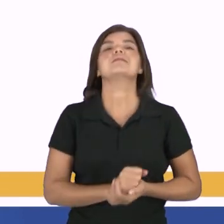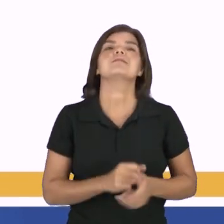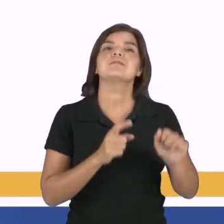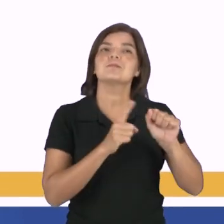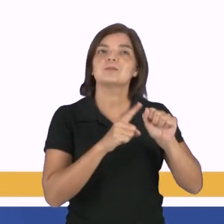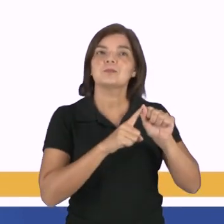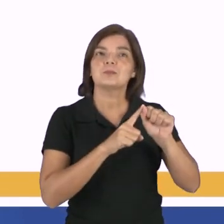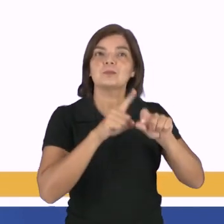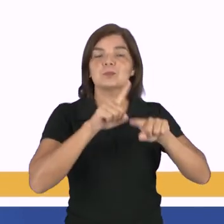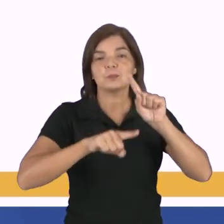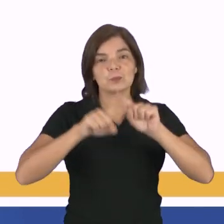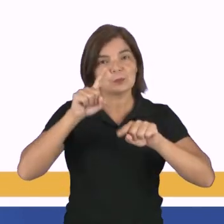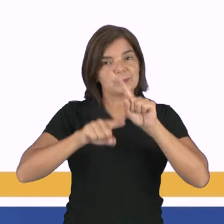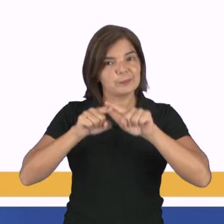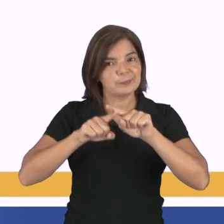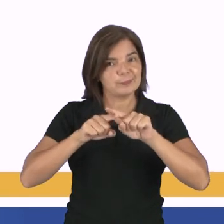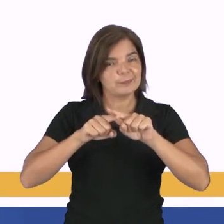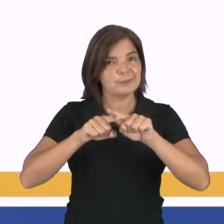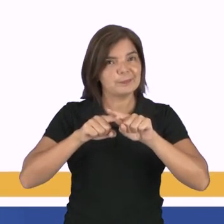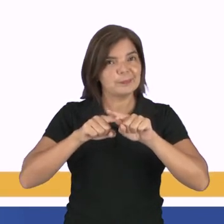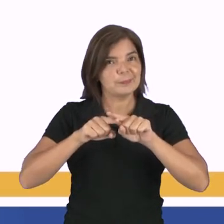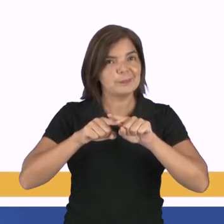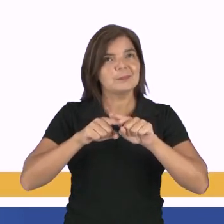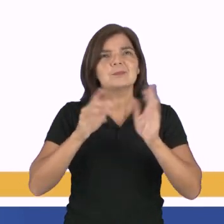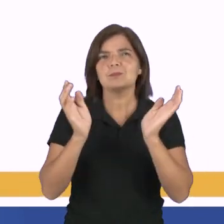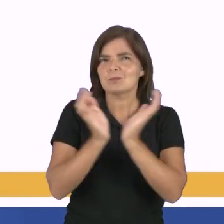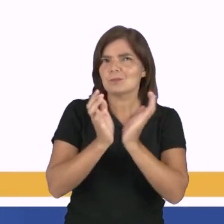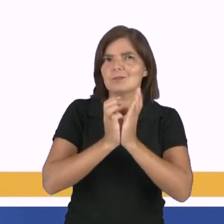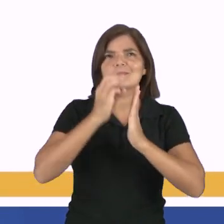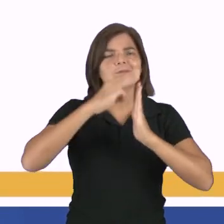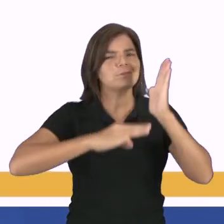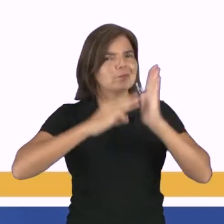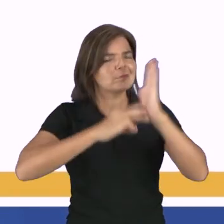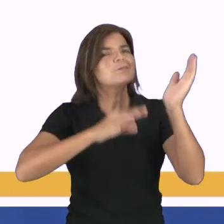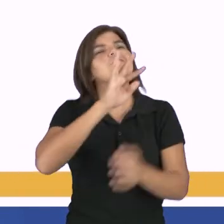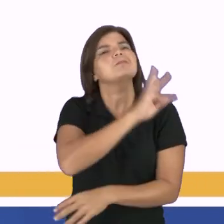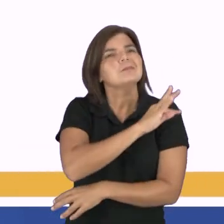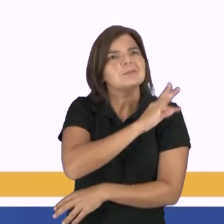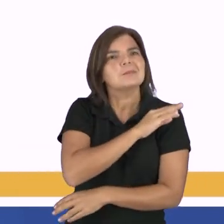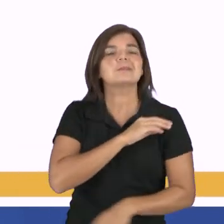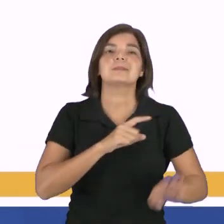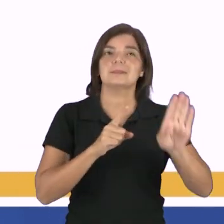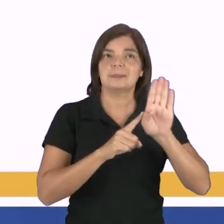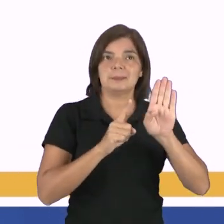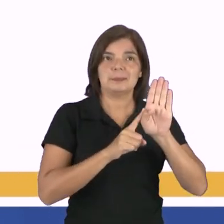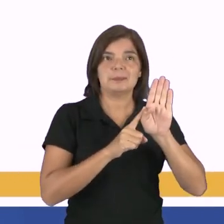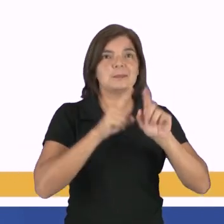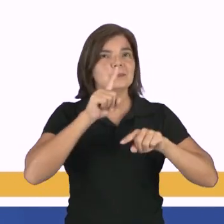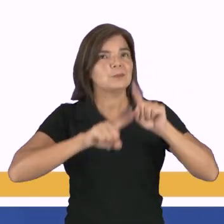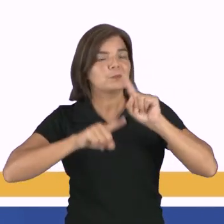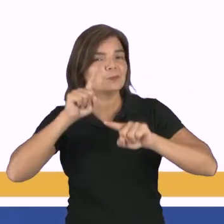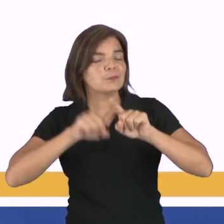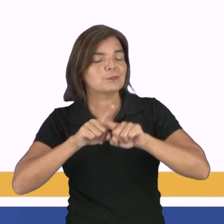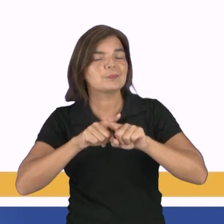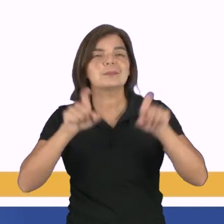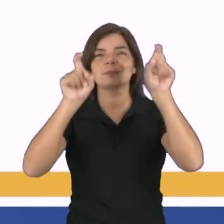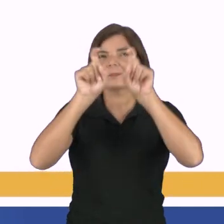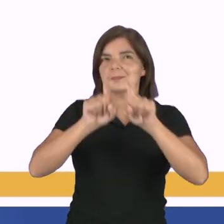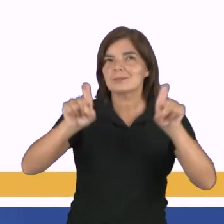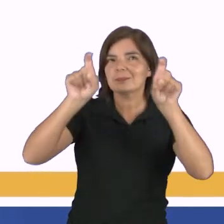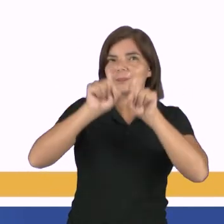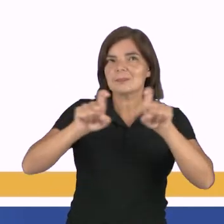Letra A seria um conjunto de instrumentos, métodos e técnicas? Seria a letra B conjunto de